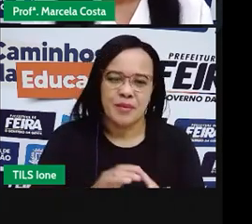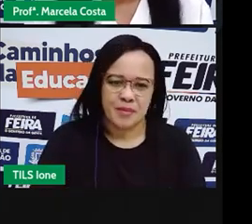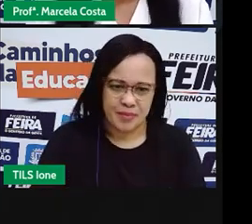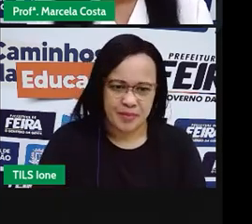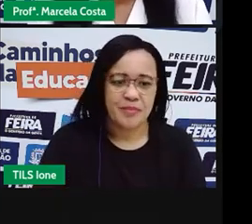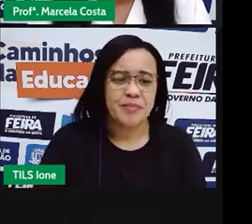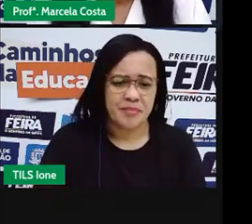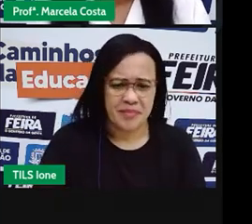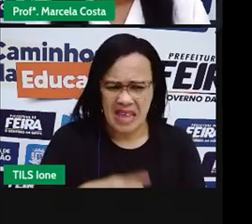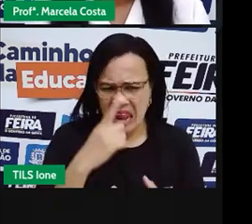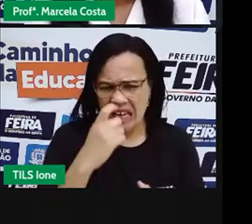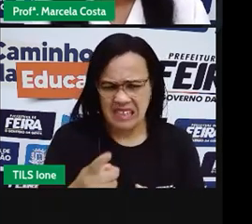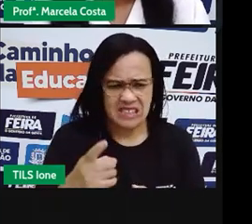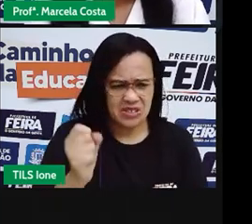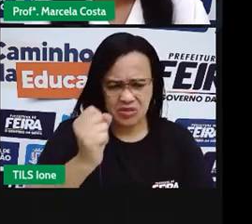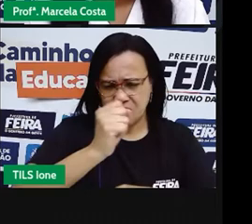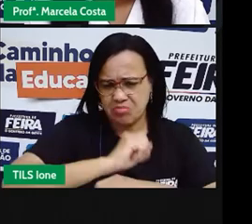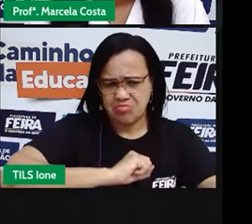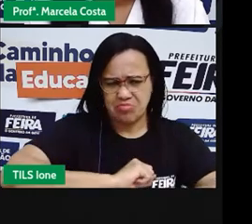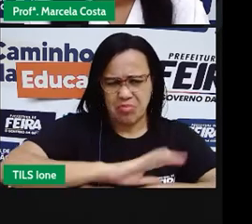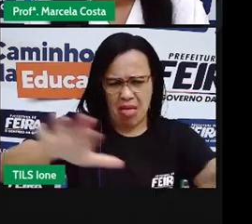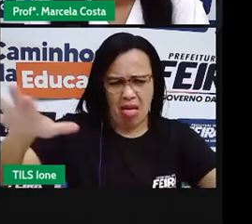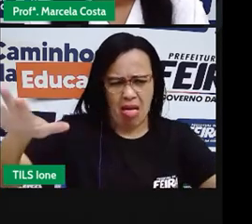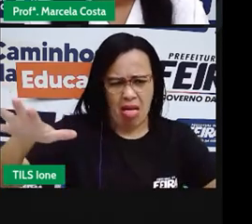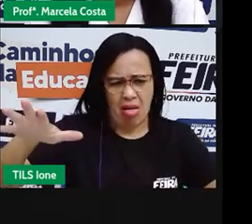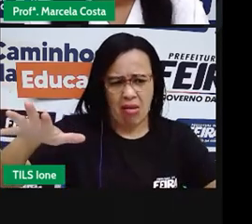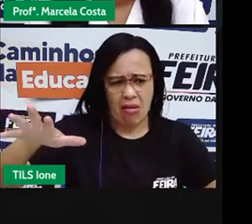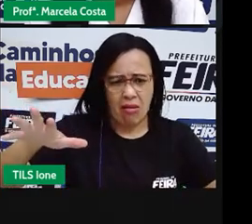Não deixar o lixo espalhado na rua.